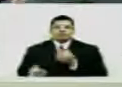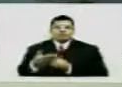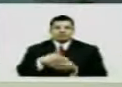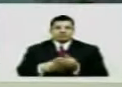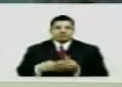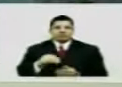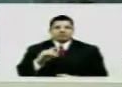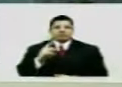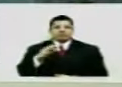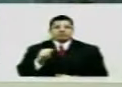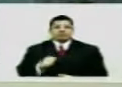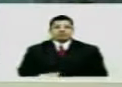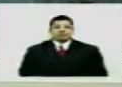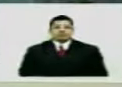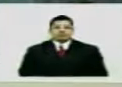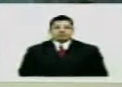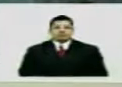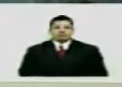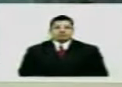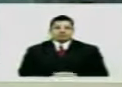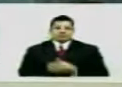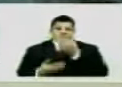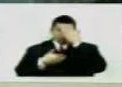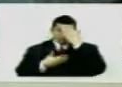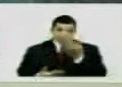Esses homicídios Que vem acontecendo Na nossa cidade Muito obrigado Sr. Presidente